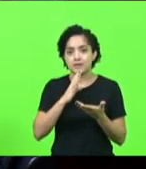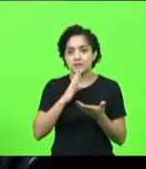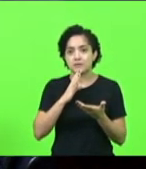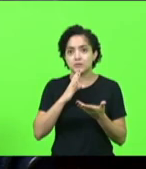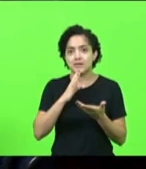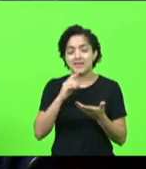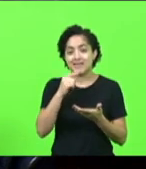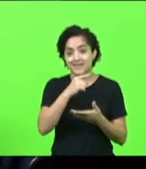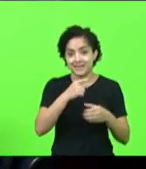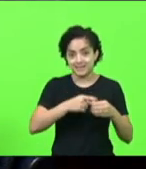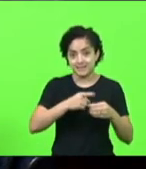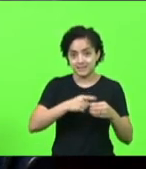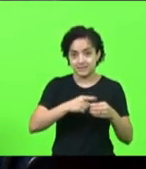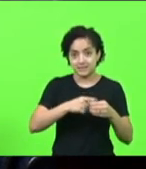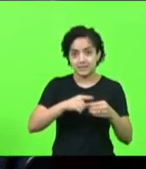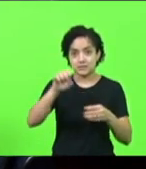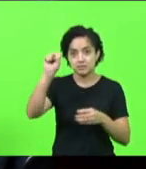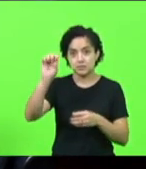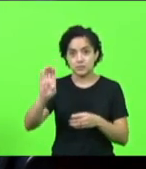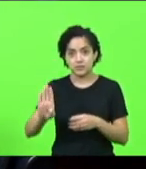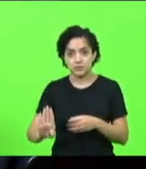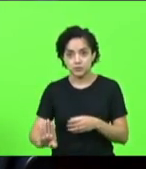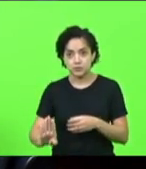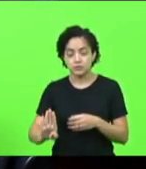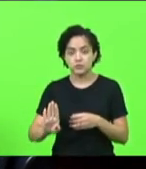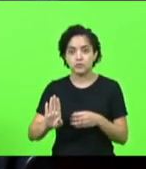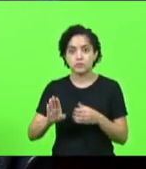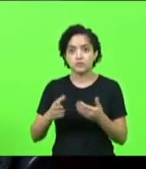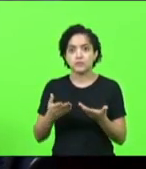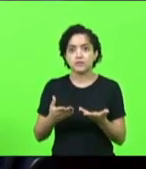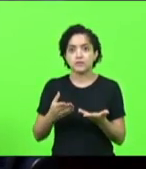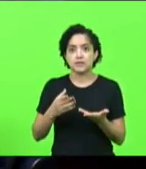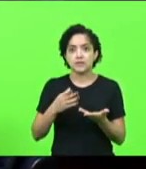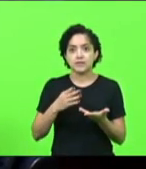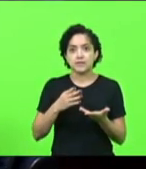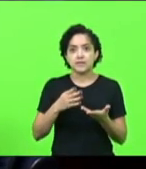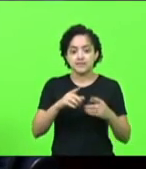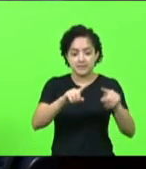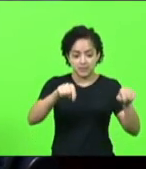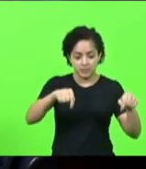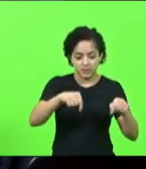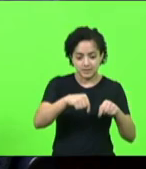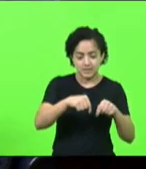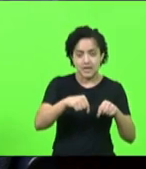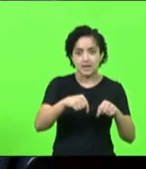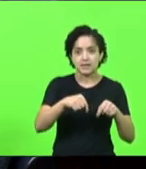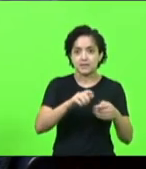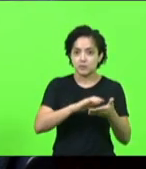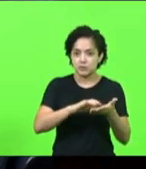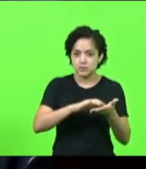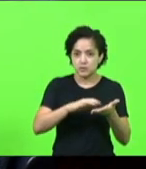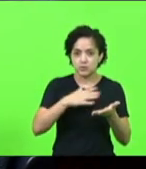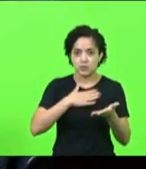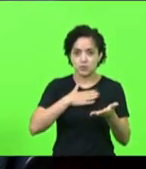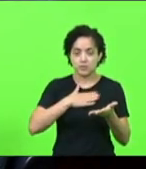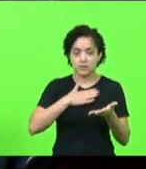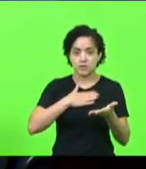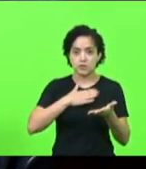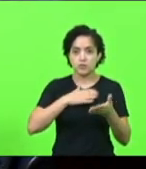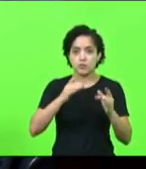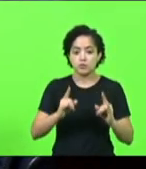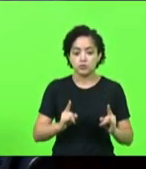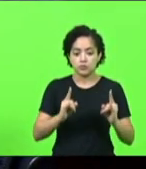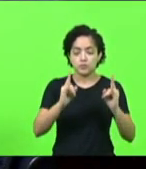cidade São Bento do Sul onde tem uma pequena sala que é o meu escritório no mesmo prédio já na